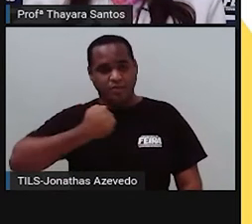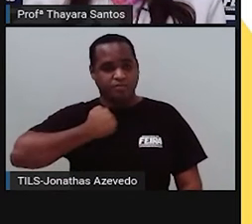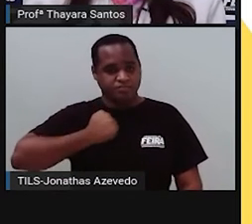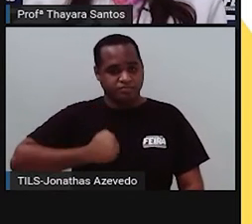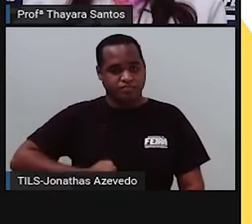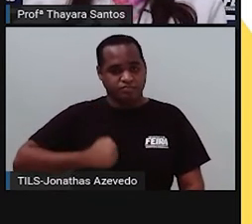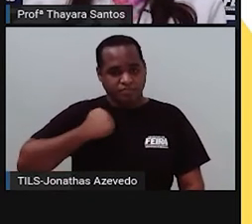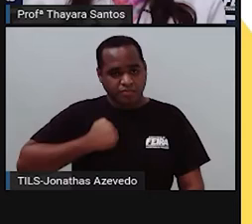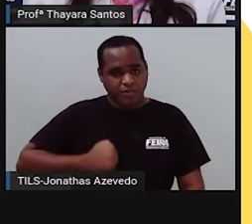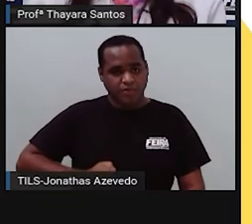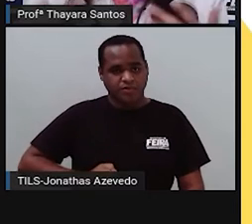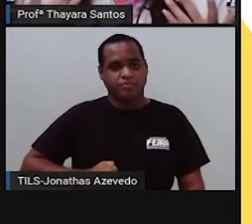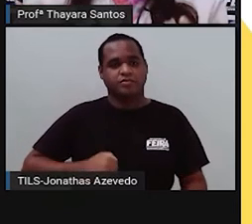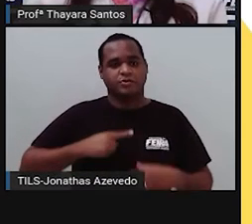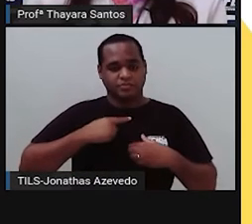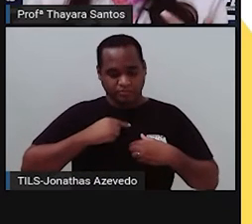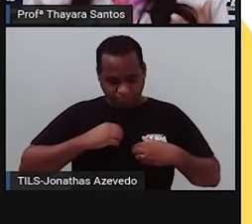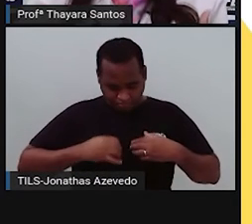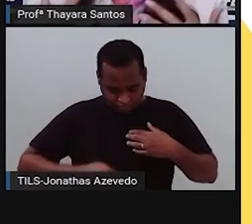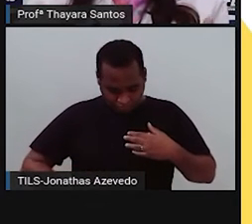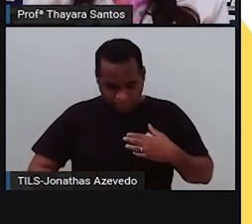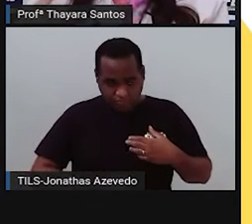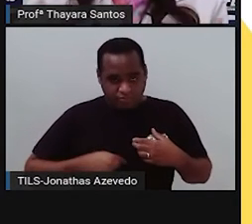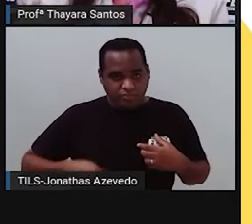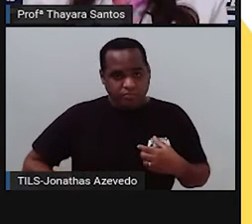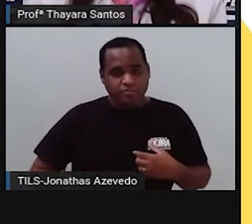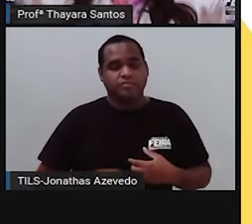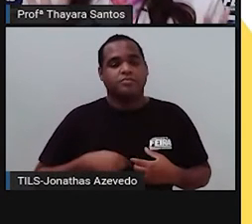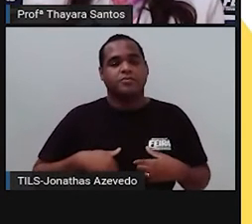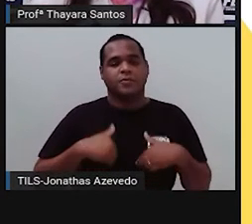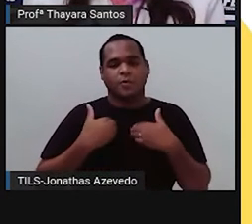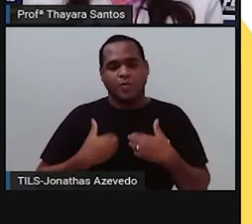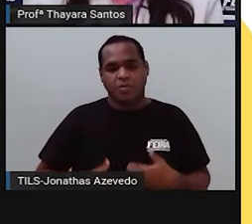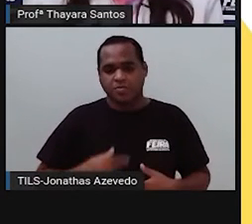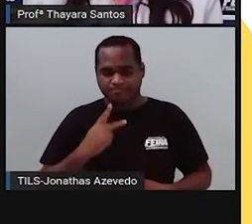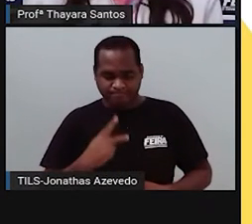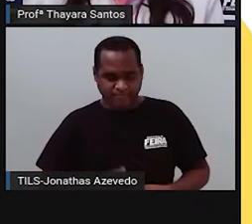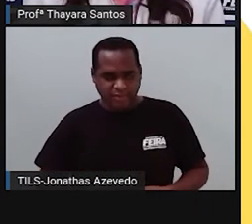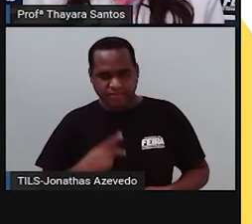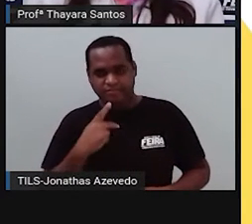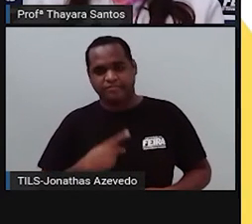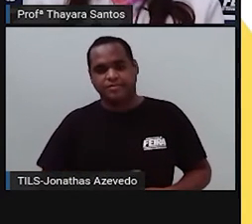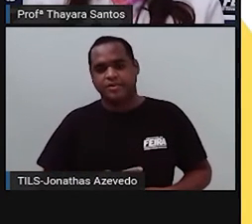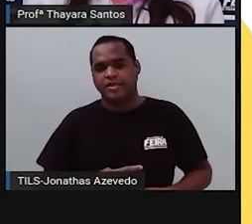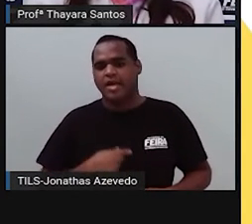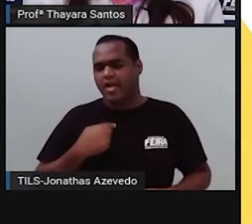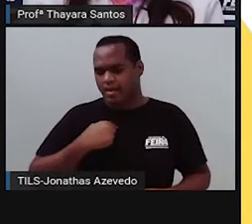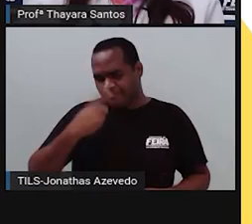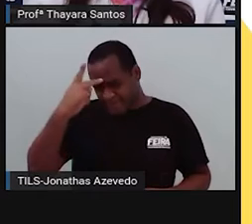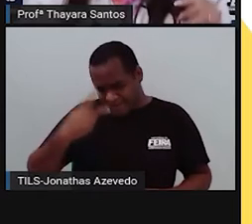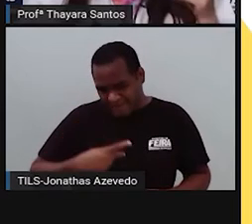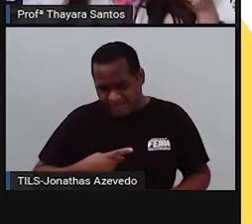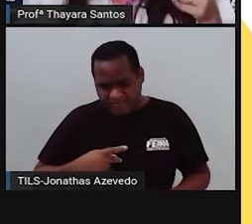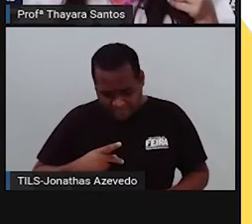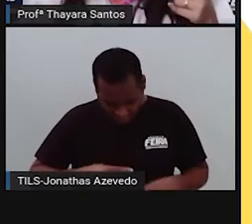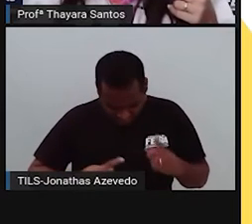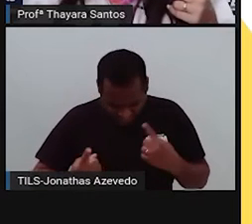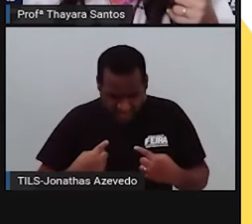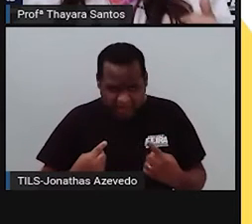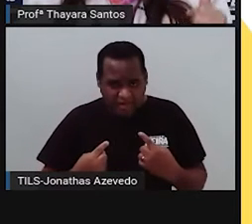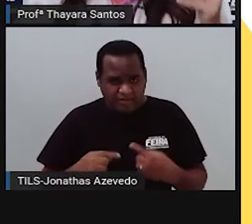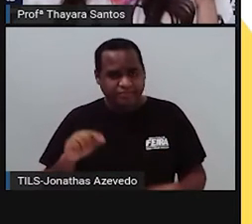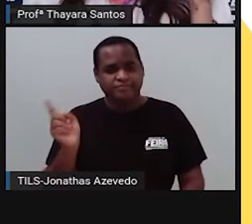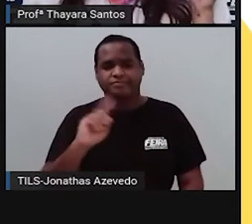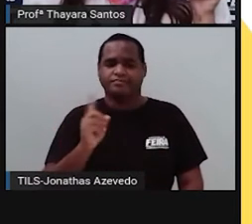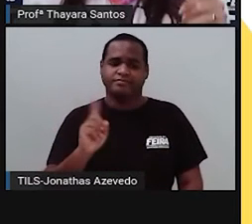intestino grosso. Então, ele está fazendo tudo isso independente da nossa vontade. A gente não está controlando isso. Então, é importante,